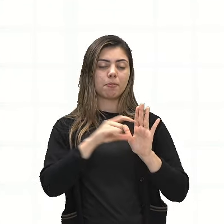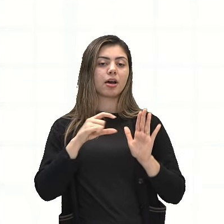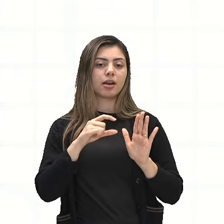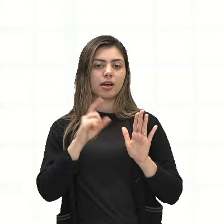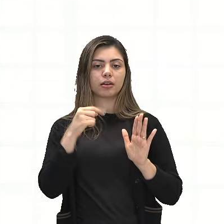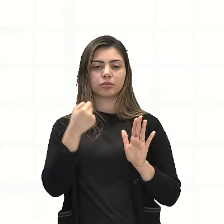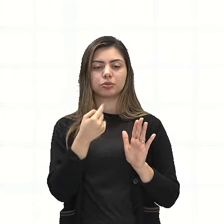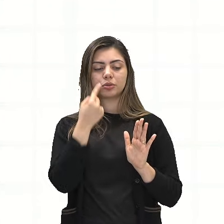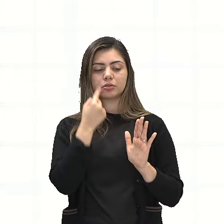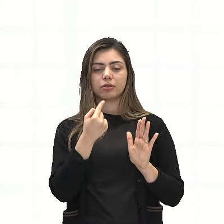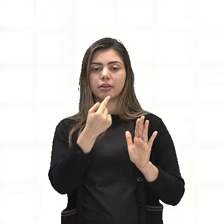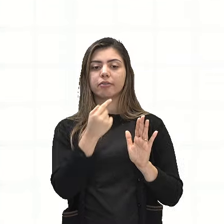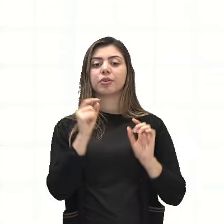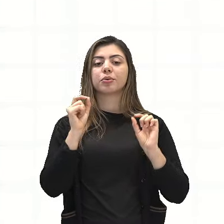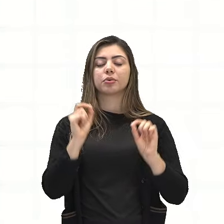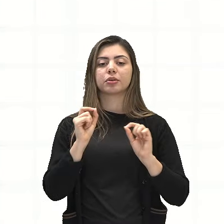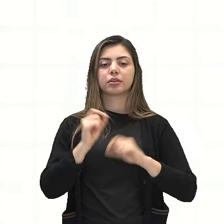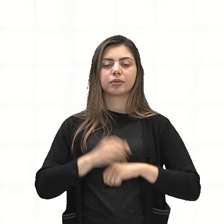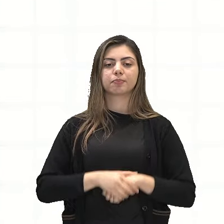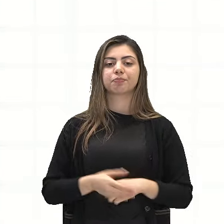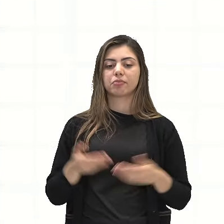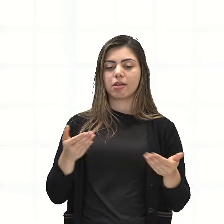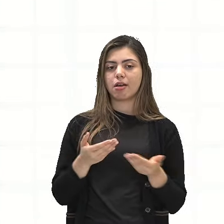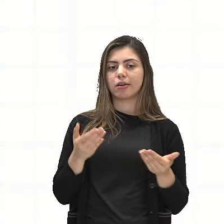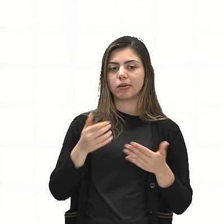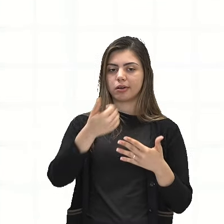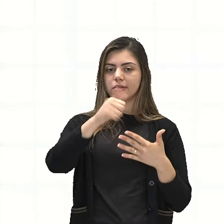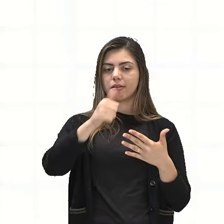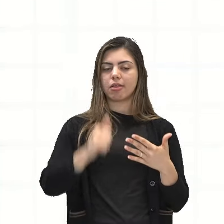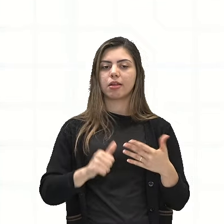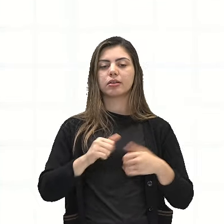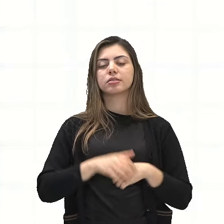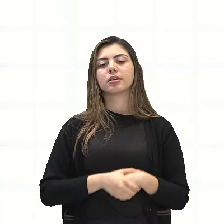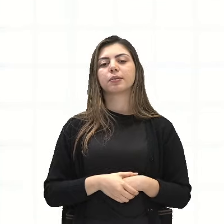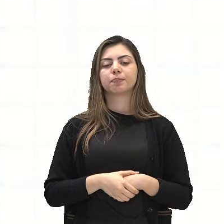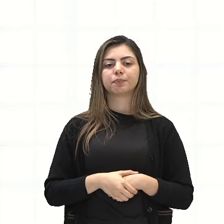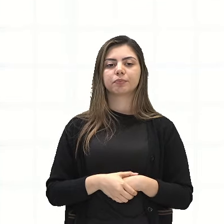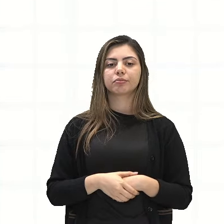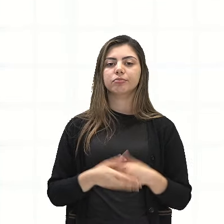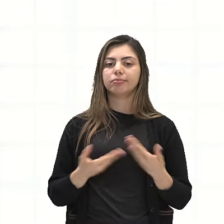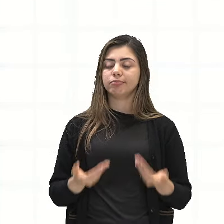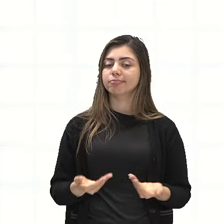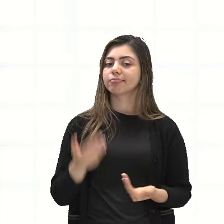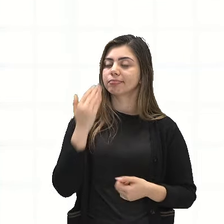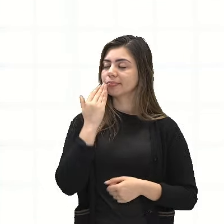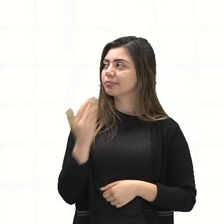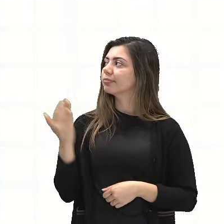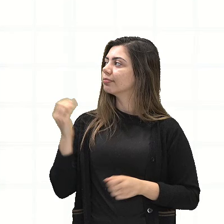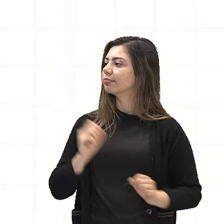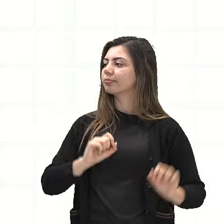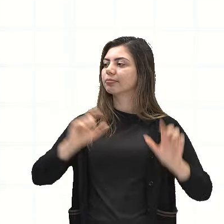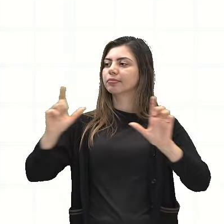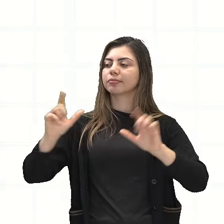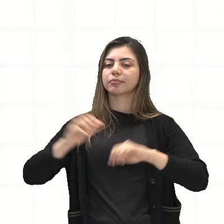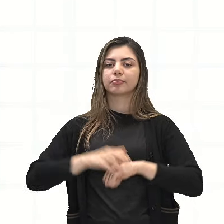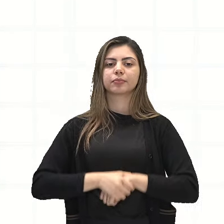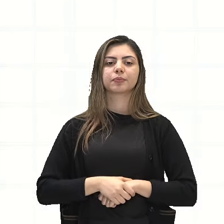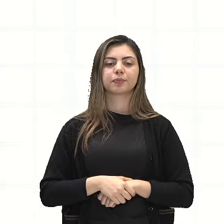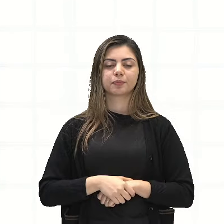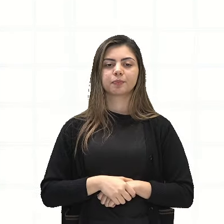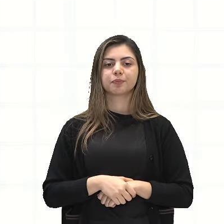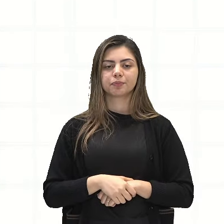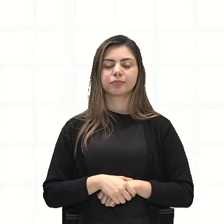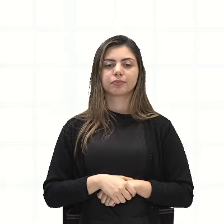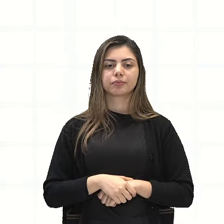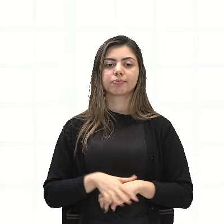observar desse conto, vamos ver agora aí na tela. Pois